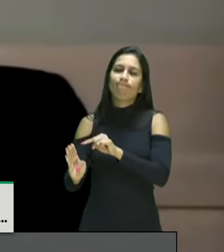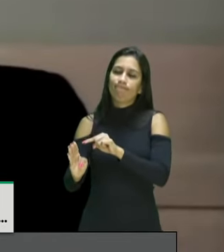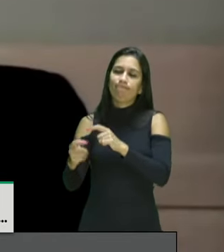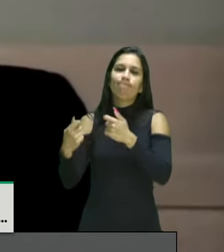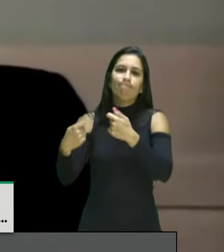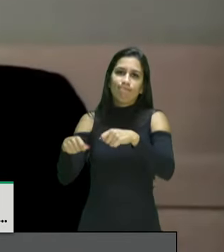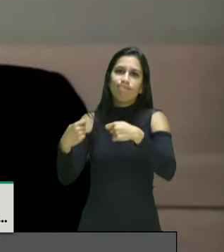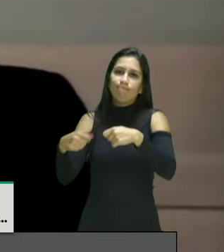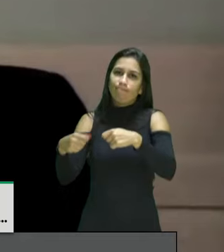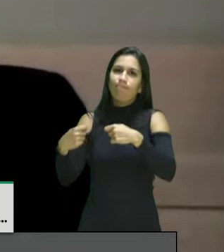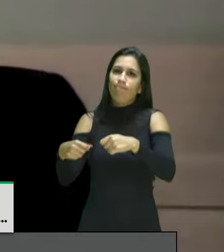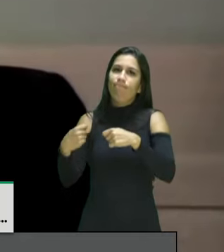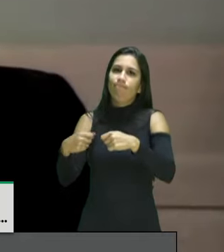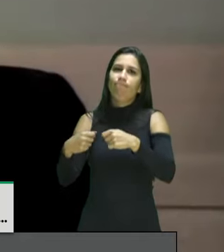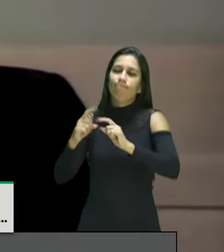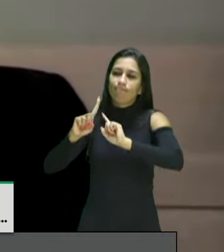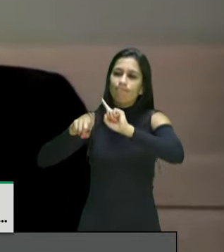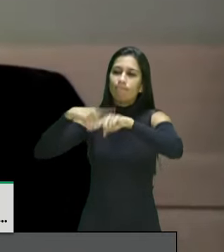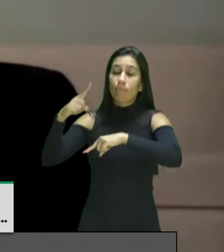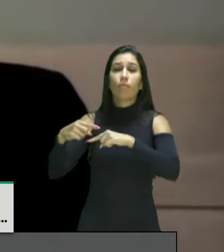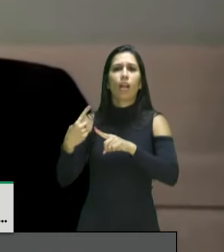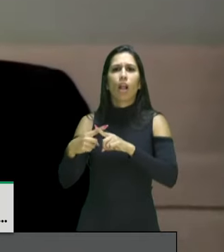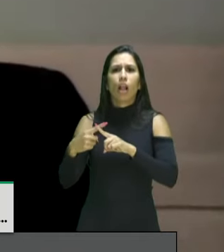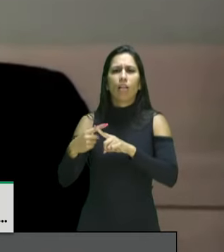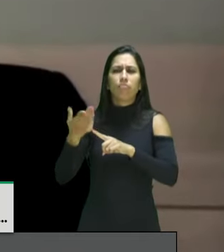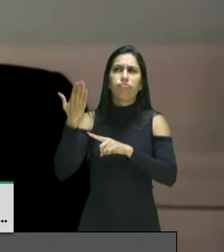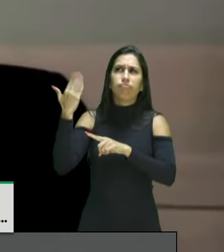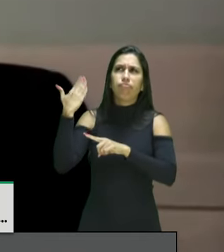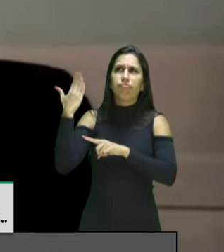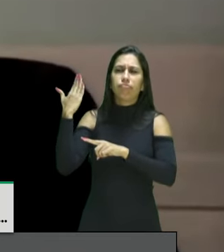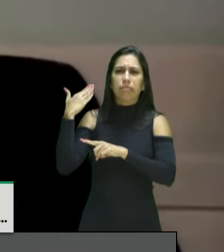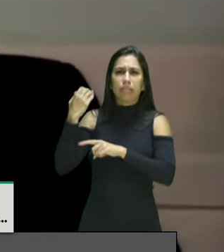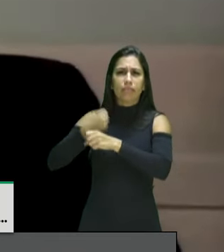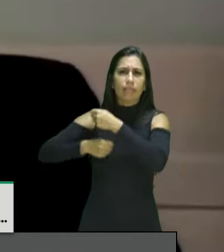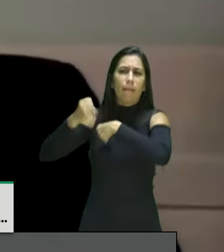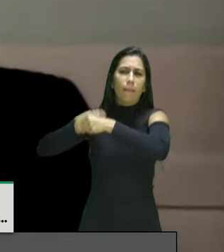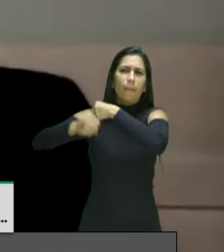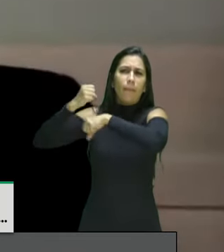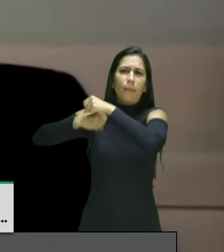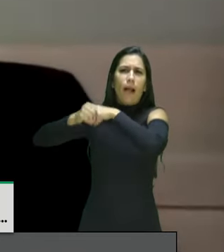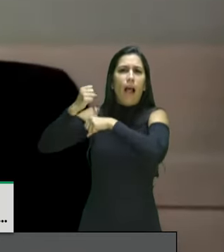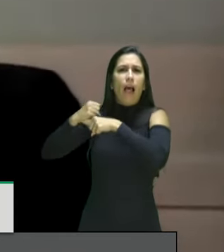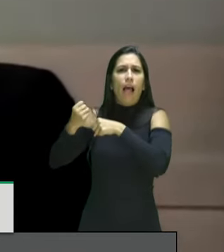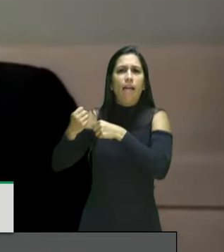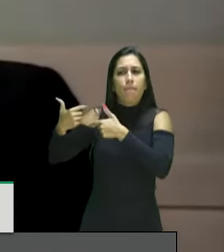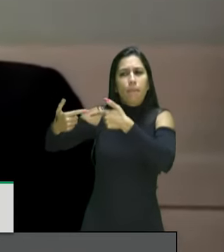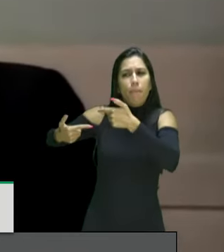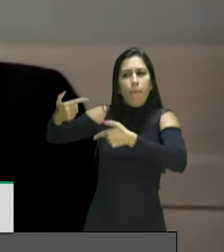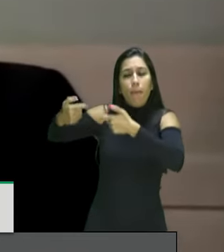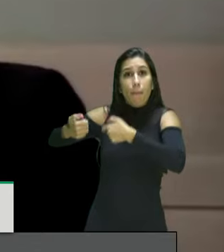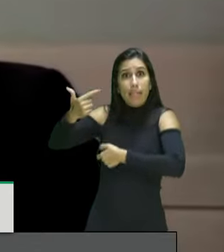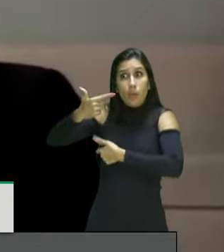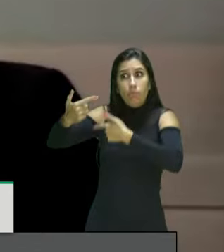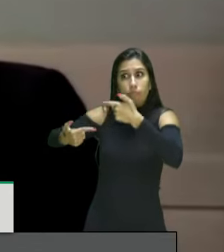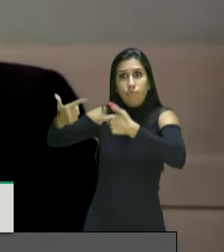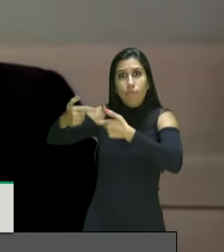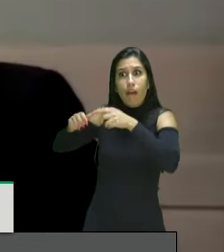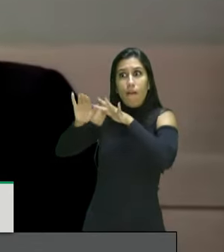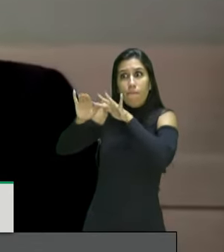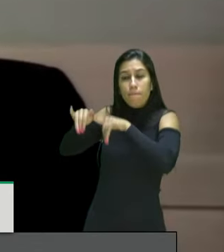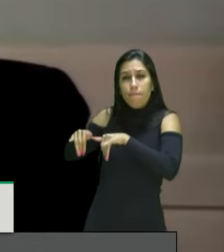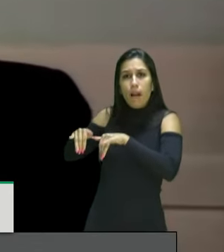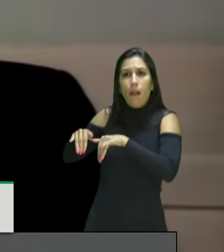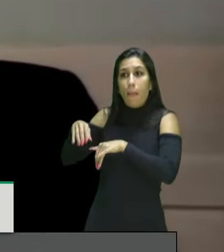Brasil assumiu, nas últimas décadas, nas últimas várias décadas, desde o final da Segunda Guerra Mundial, praticamente, uma série de